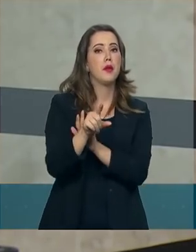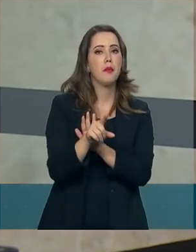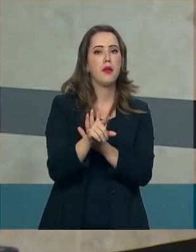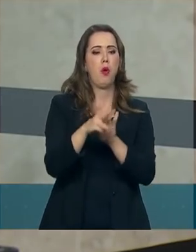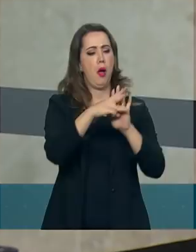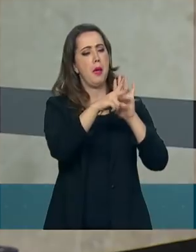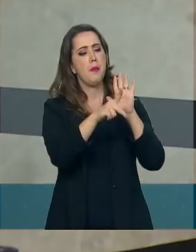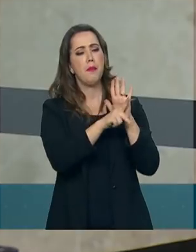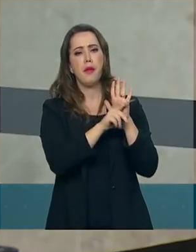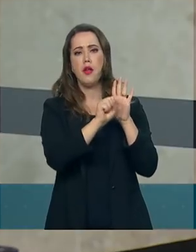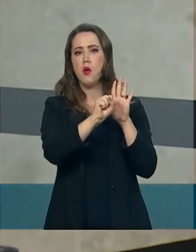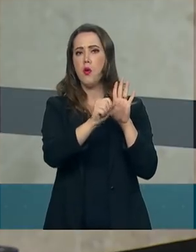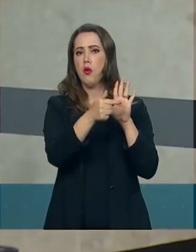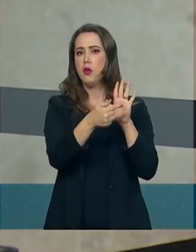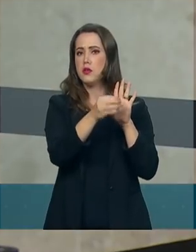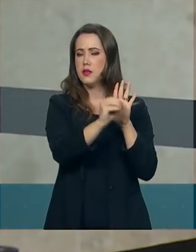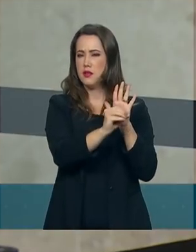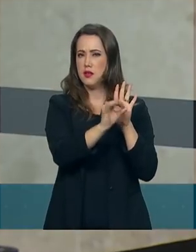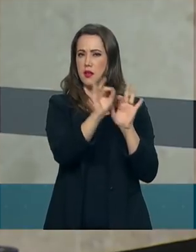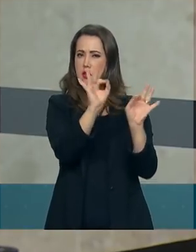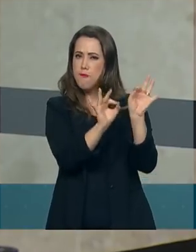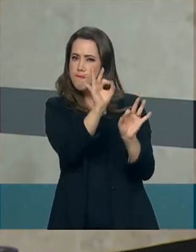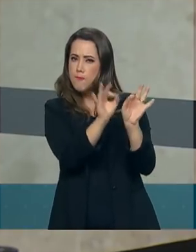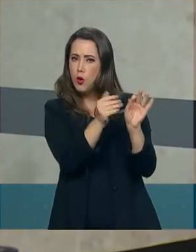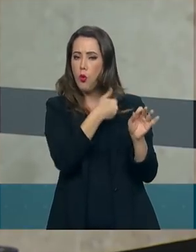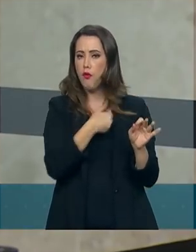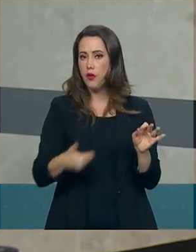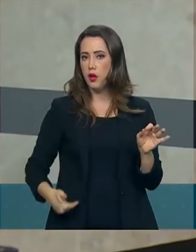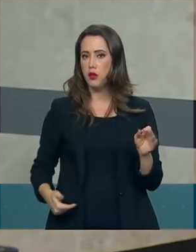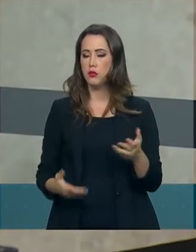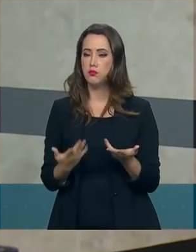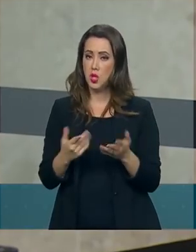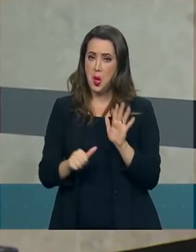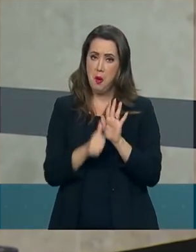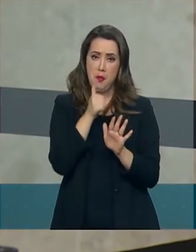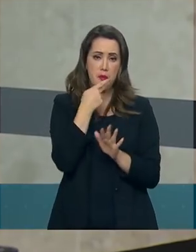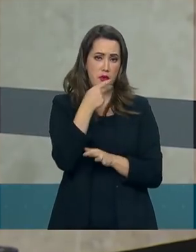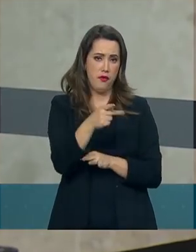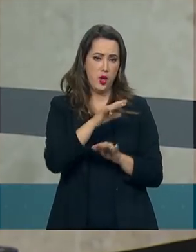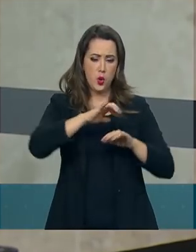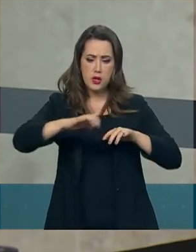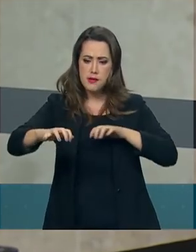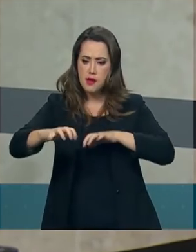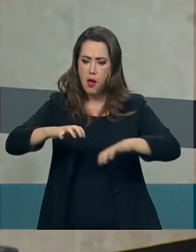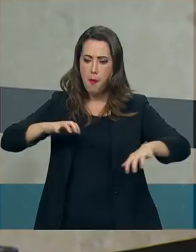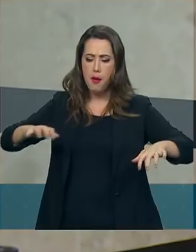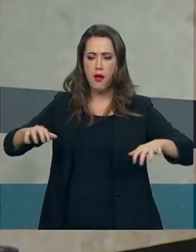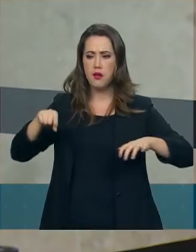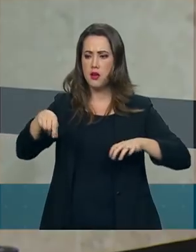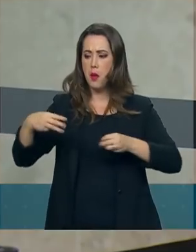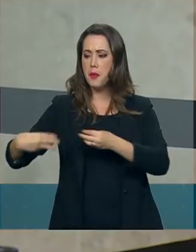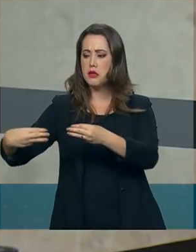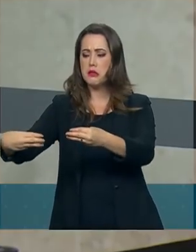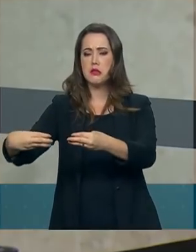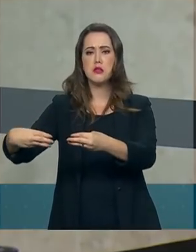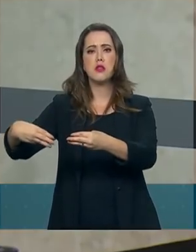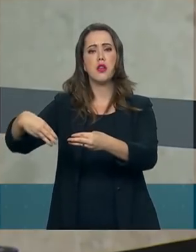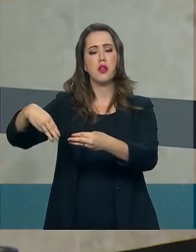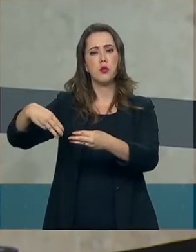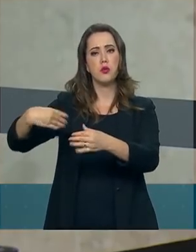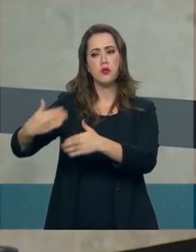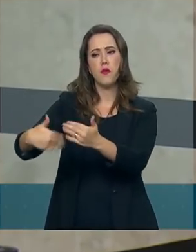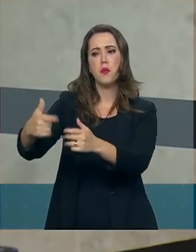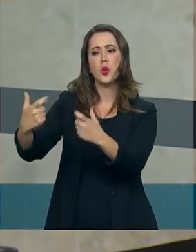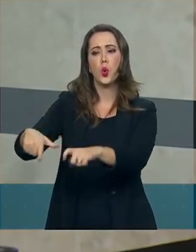reestruturação do governo. Primeiro, o governo havia dito que separaria desenvolvimento regional, Ministério das Cidades e integração nacional.